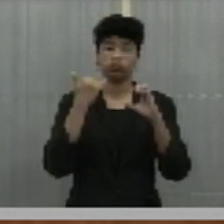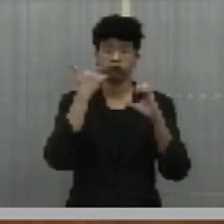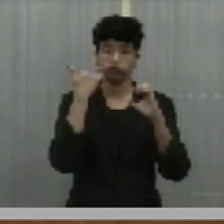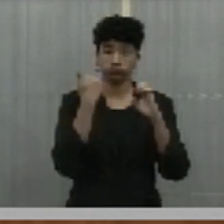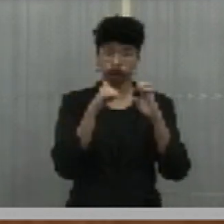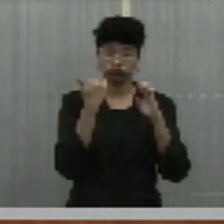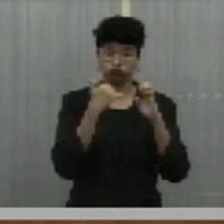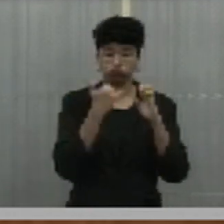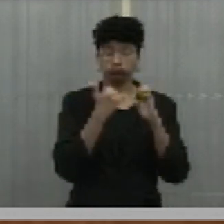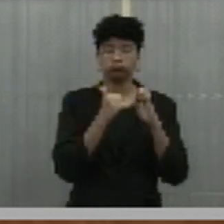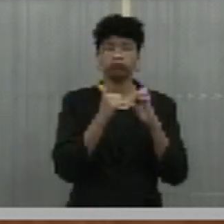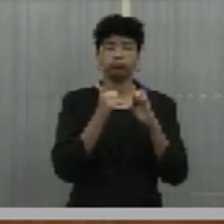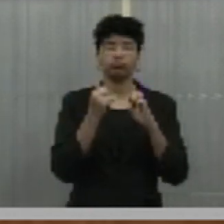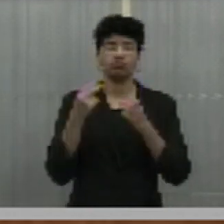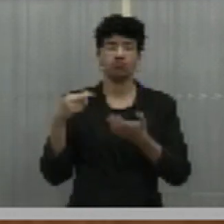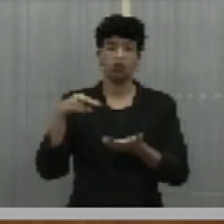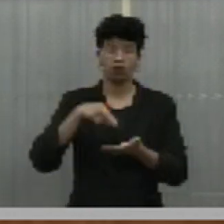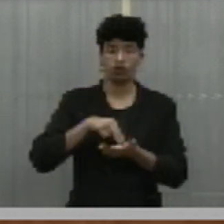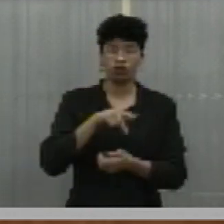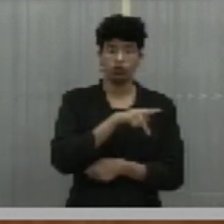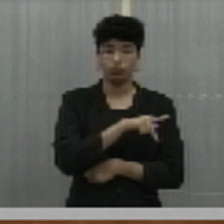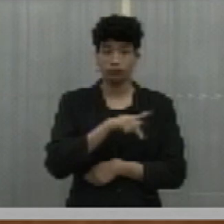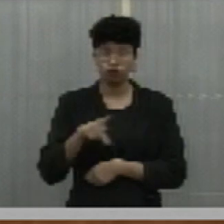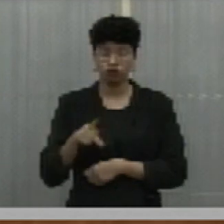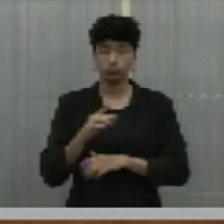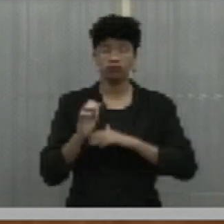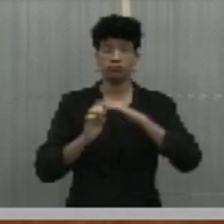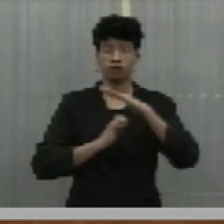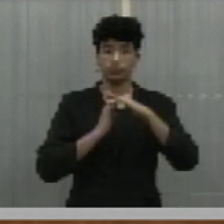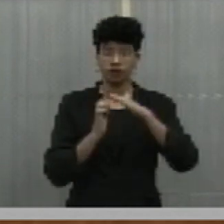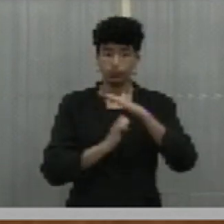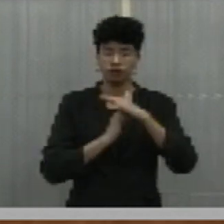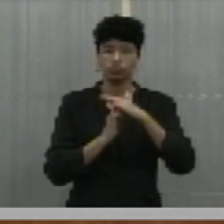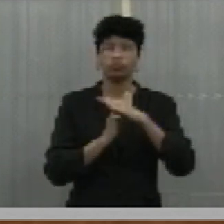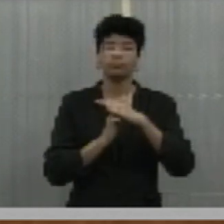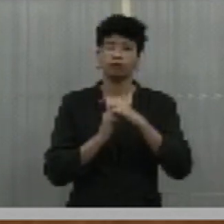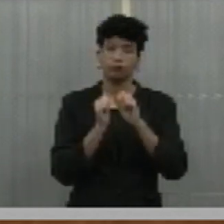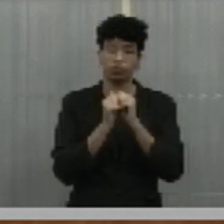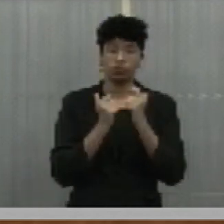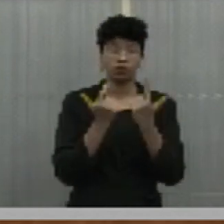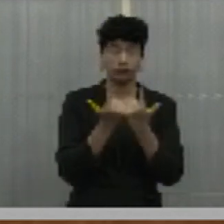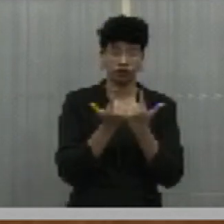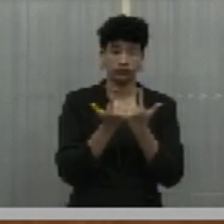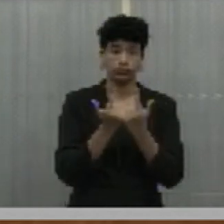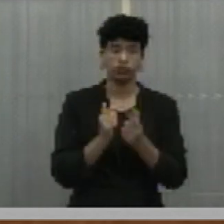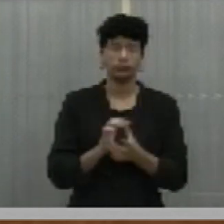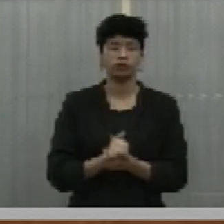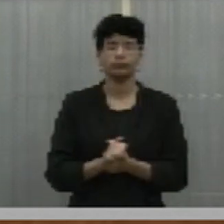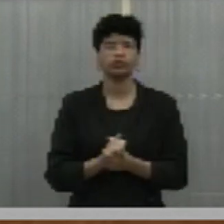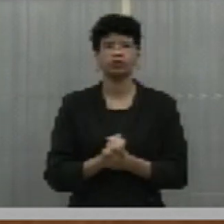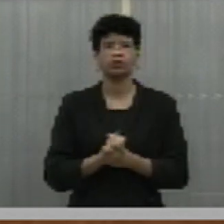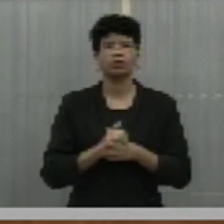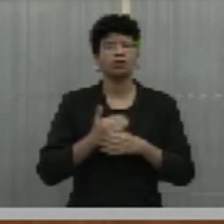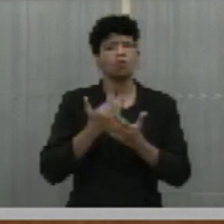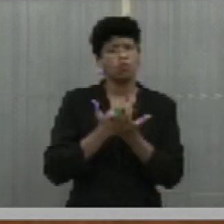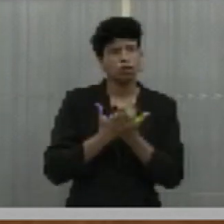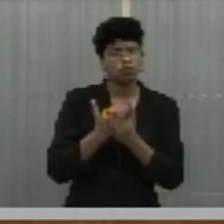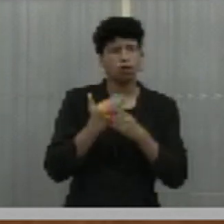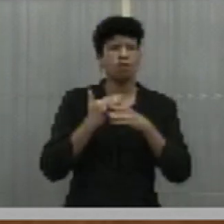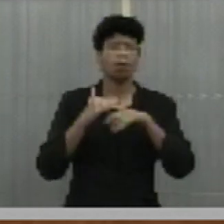Quando dá vinda do presidente da Equatorial a esta Casa para um diálogo inicial,